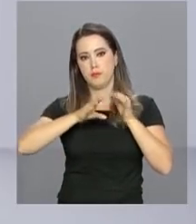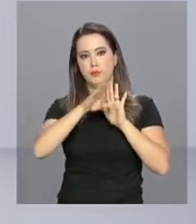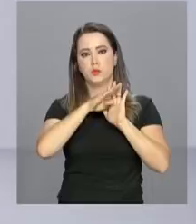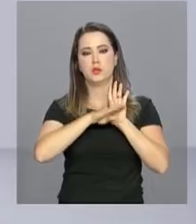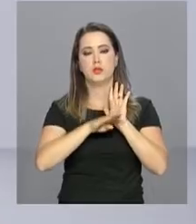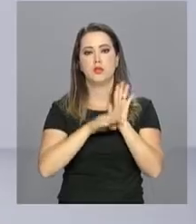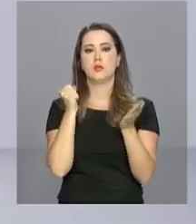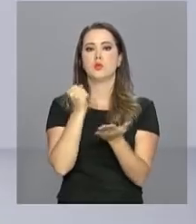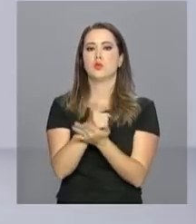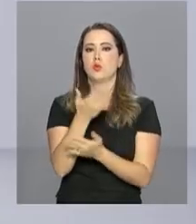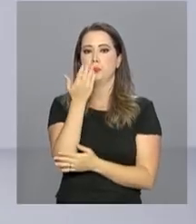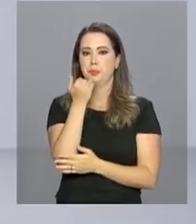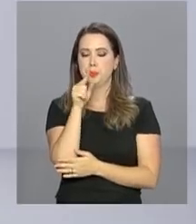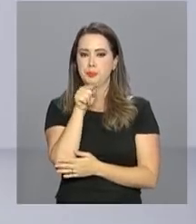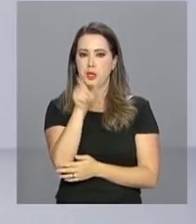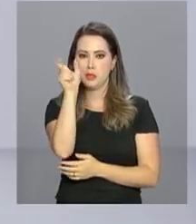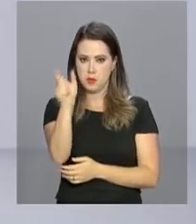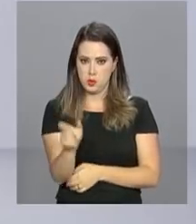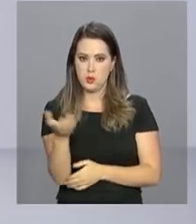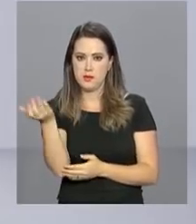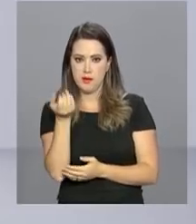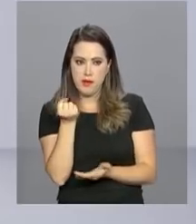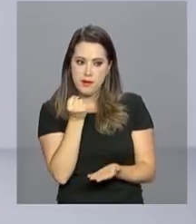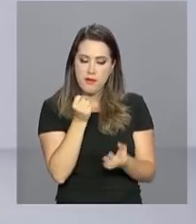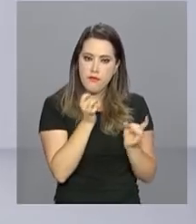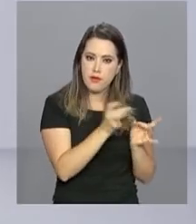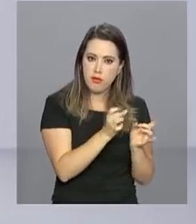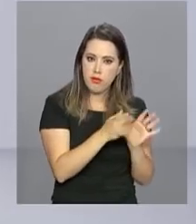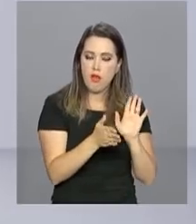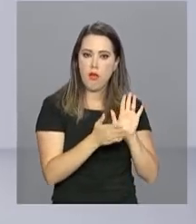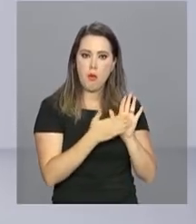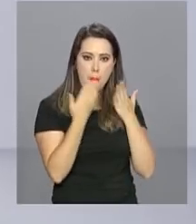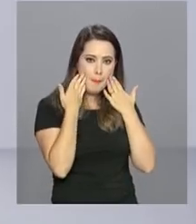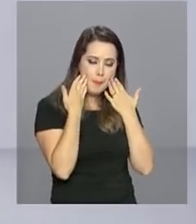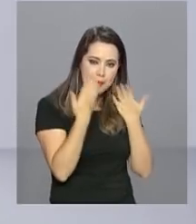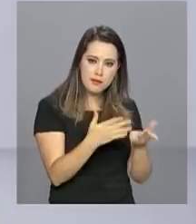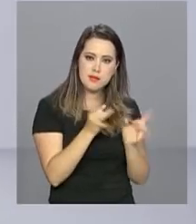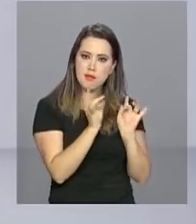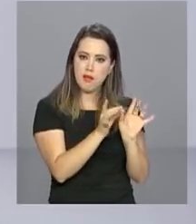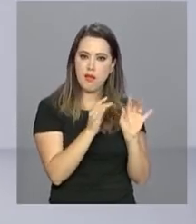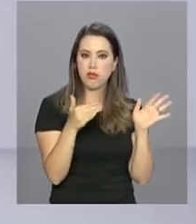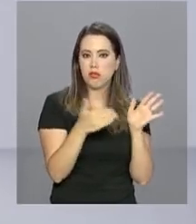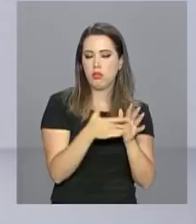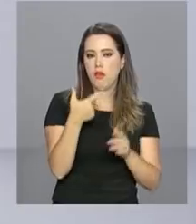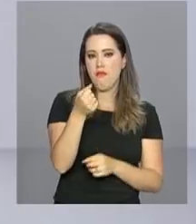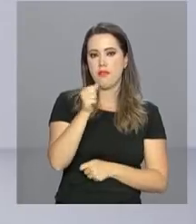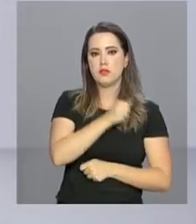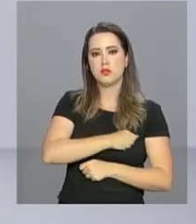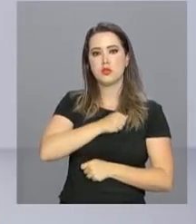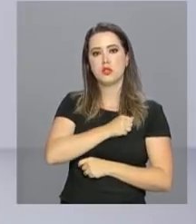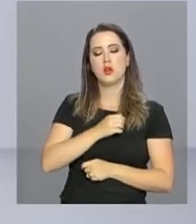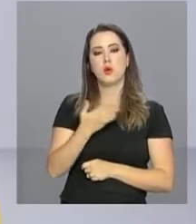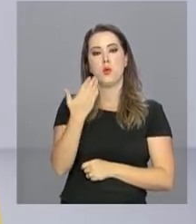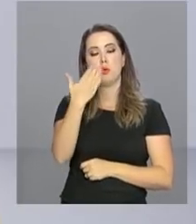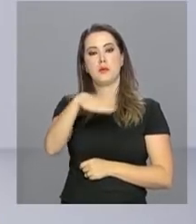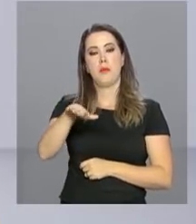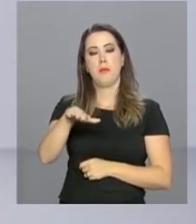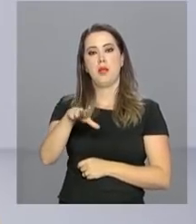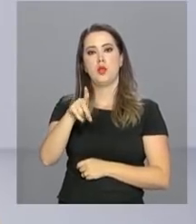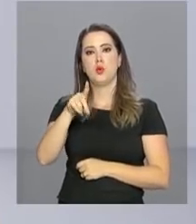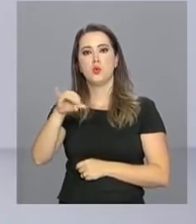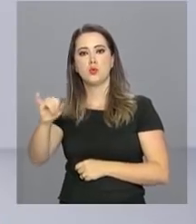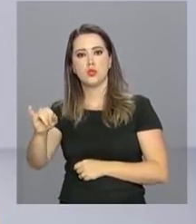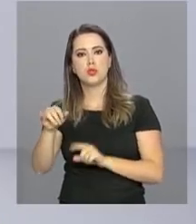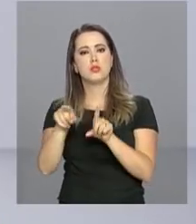aquisição de alimentos. Os interessados devem apresentar as propostas de venda até 20 de agosto, ao meio-dia. A